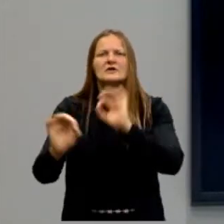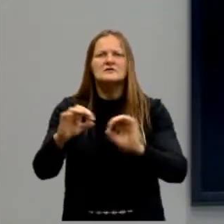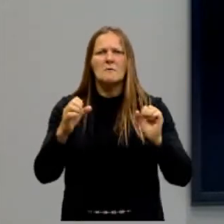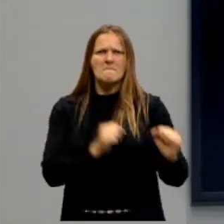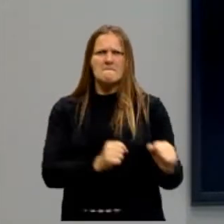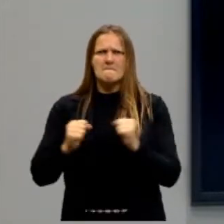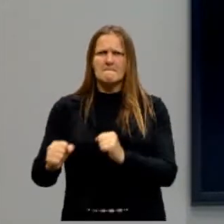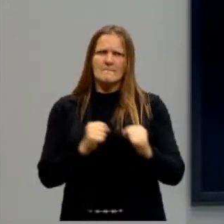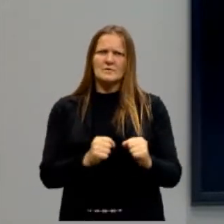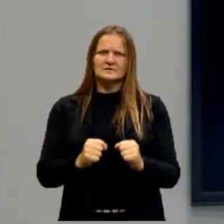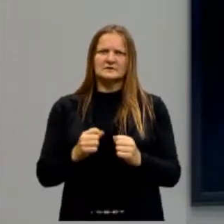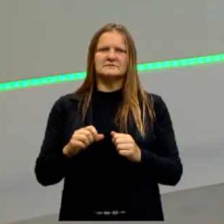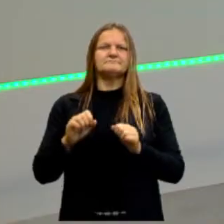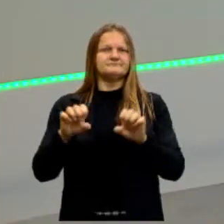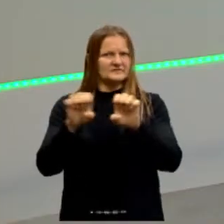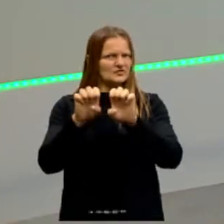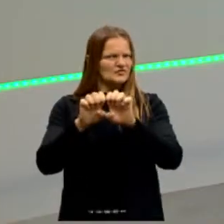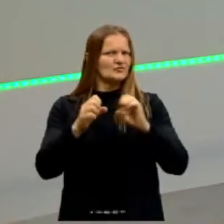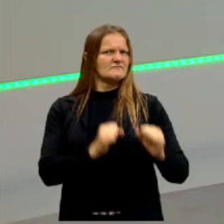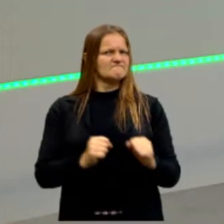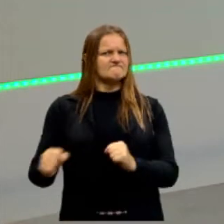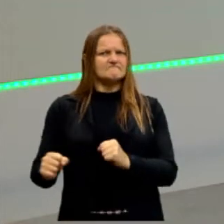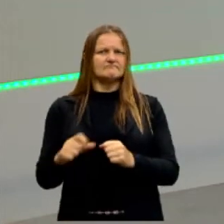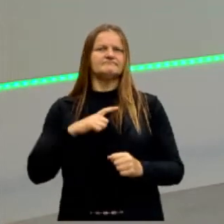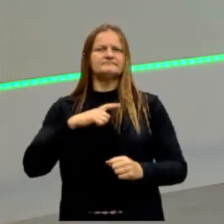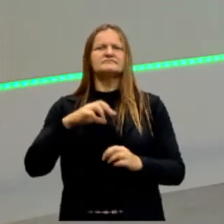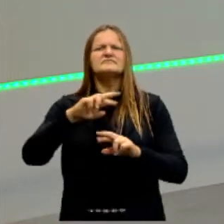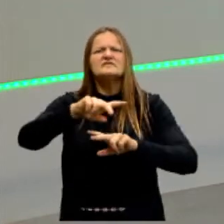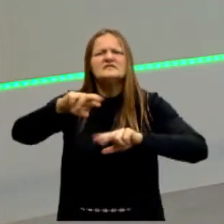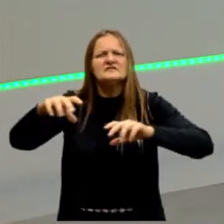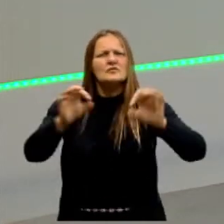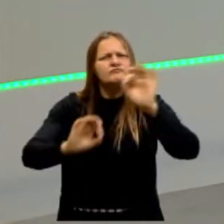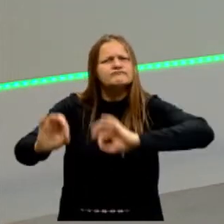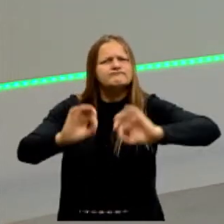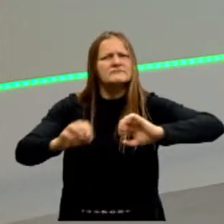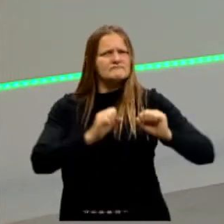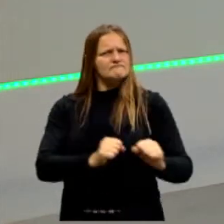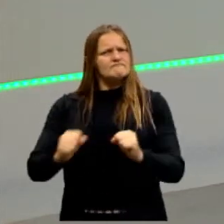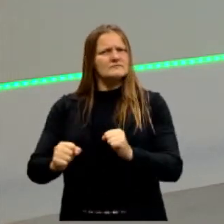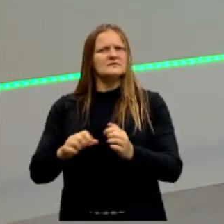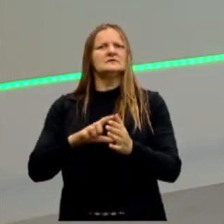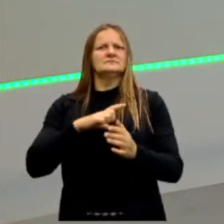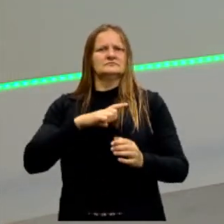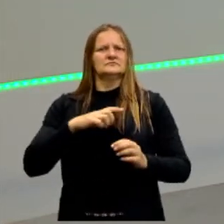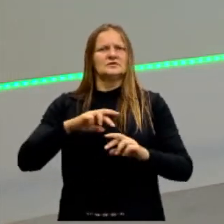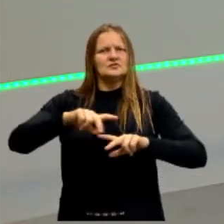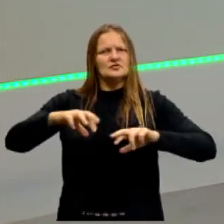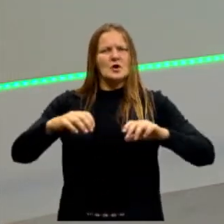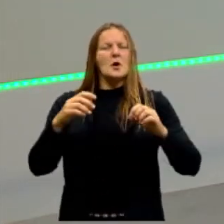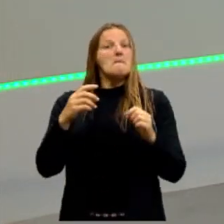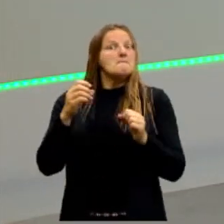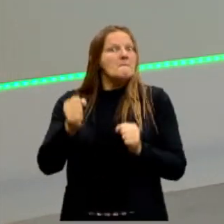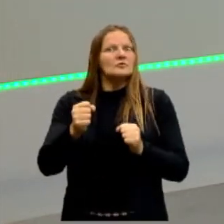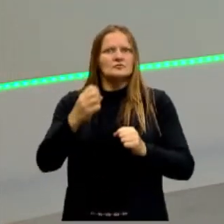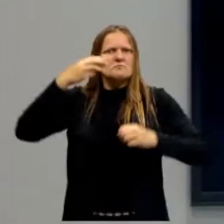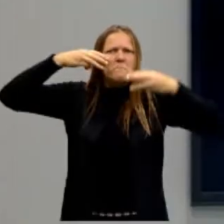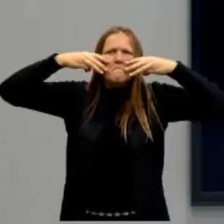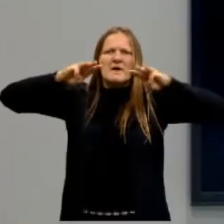a política, visão. Ou as formas de poder e a organização do poder. Está voltando mais para o campo do poder mesmo.